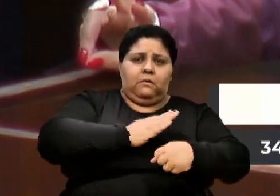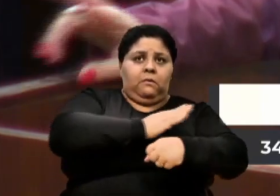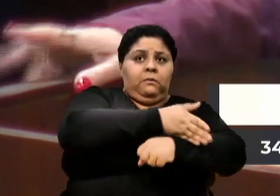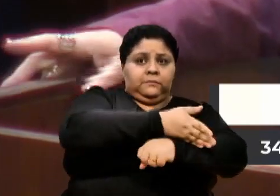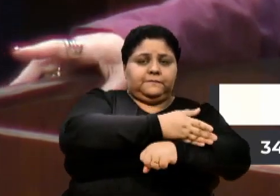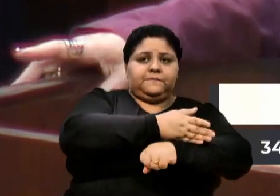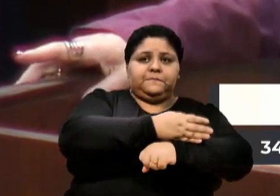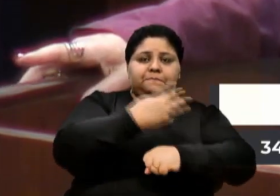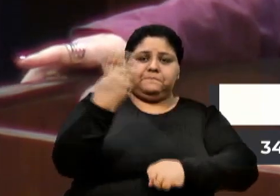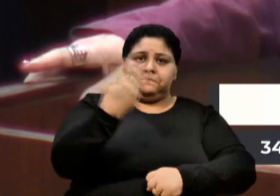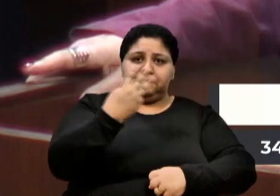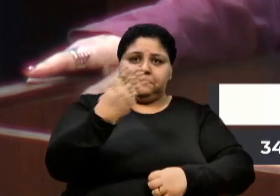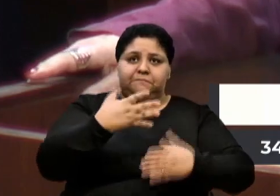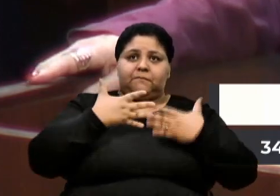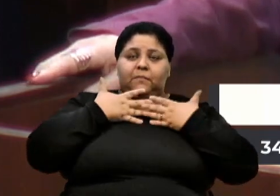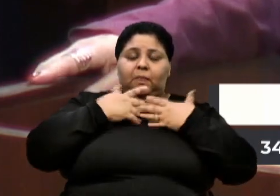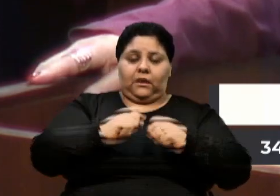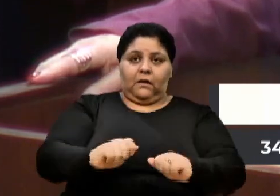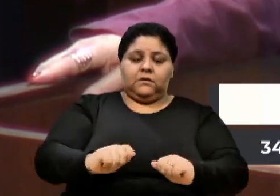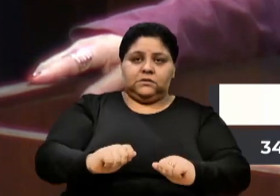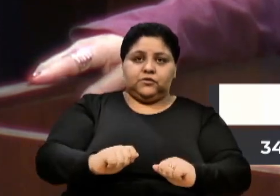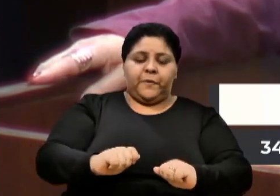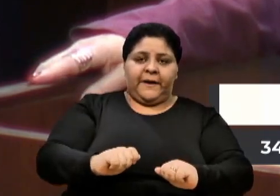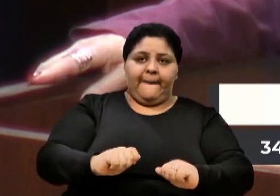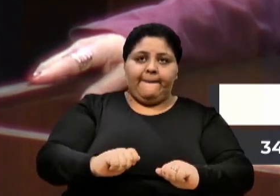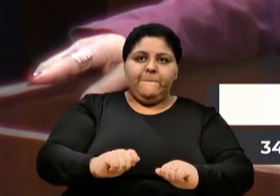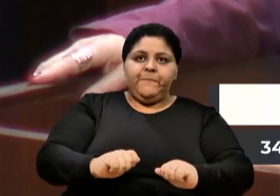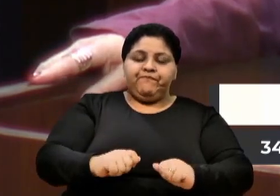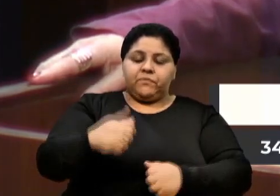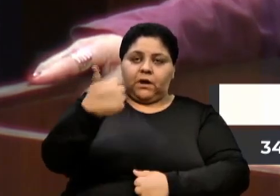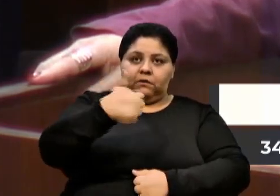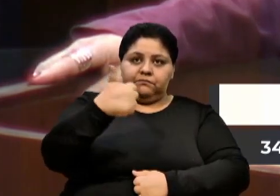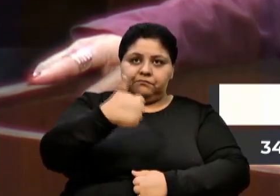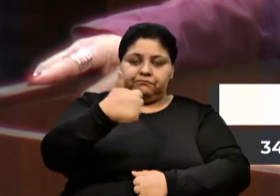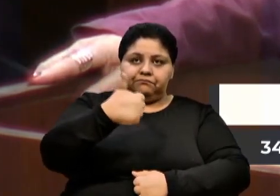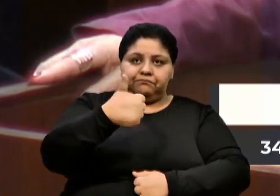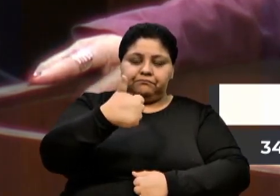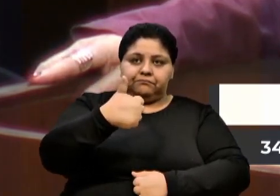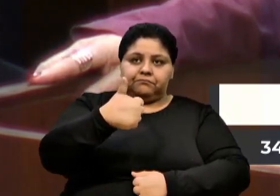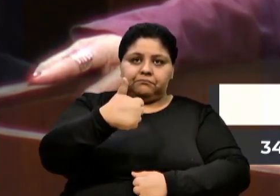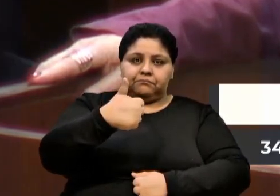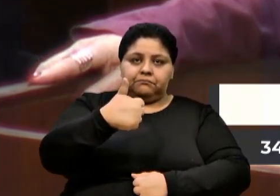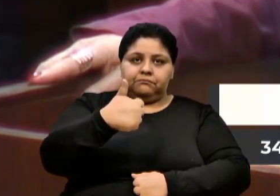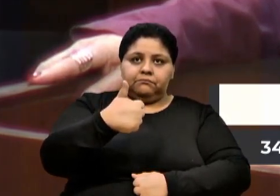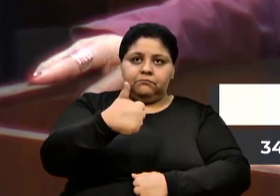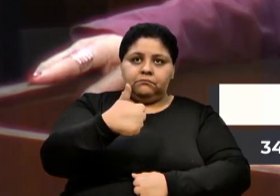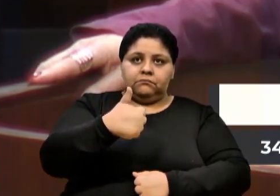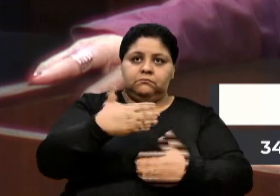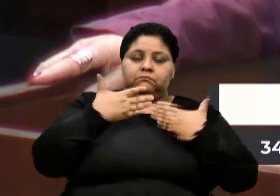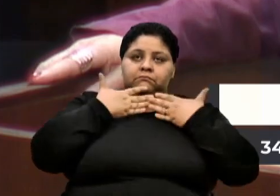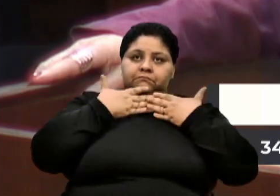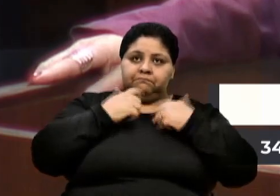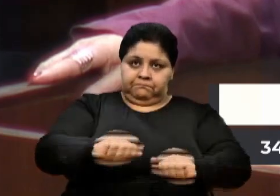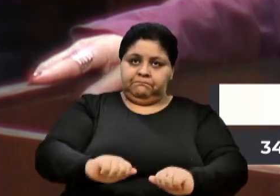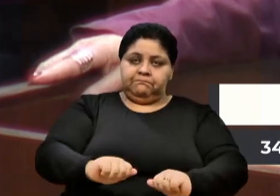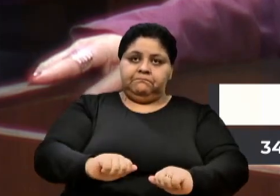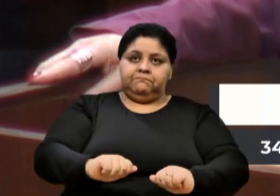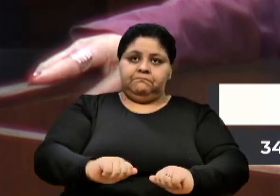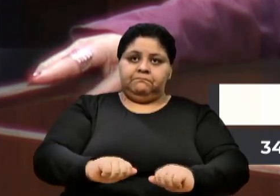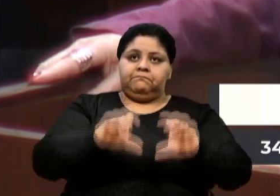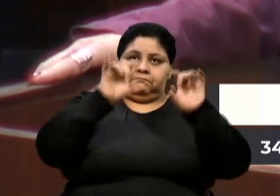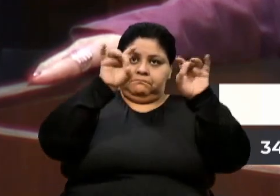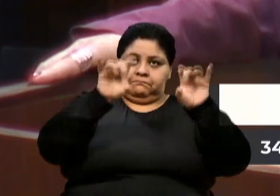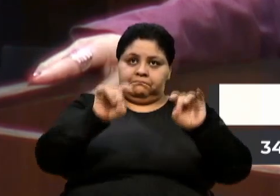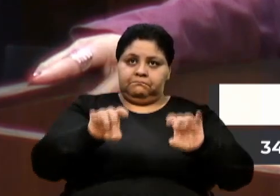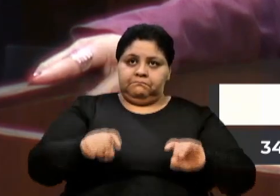duas dessas secretarias. A primeira foi na Secretaria Especial para Assuntos